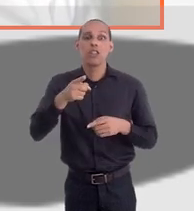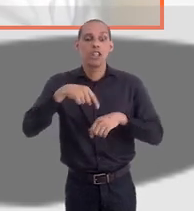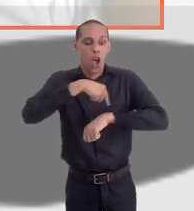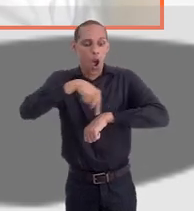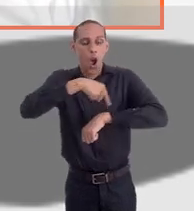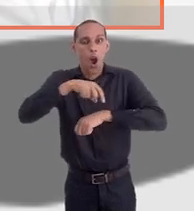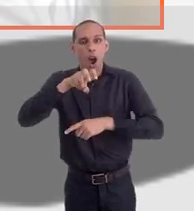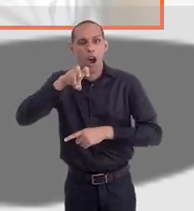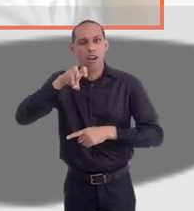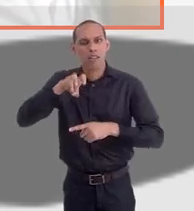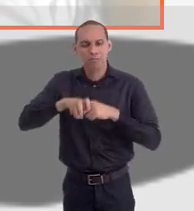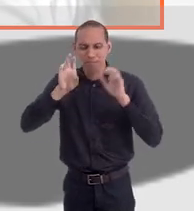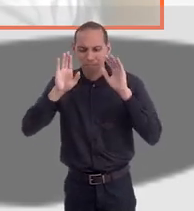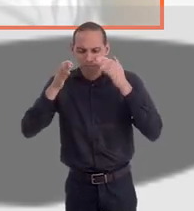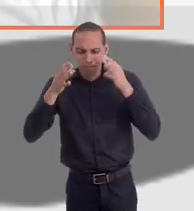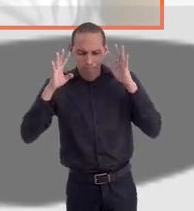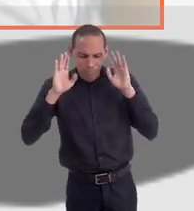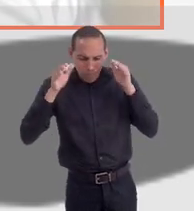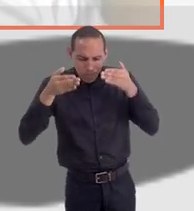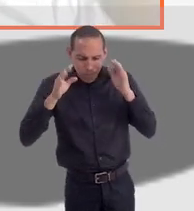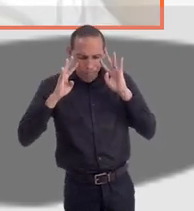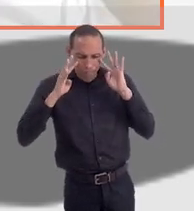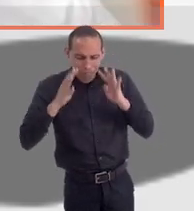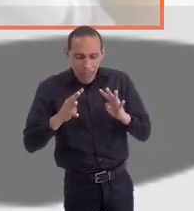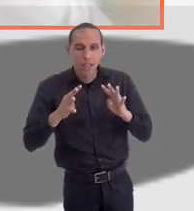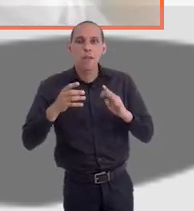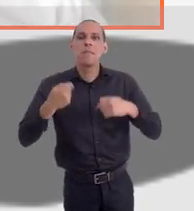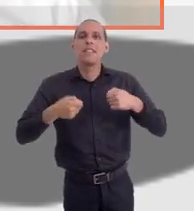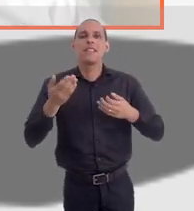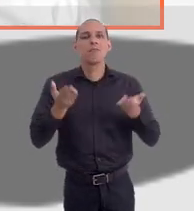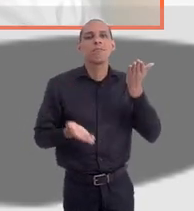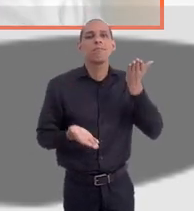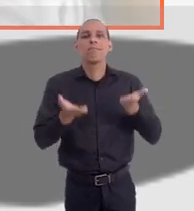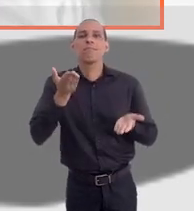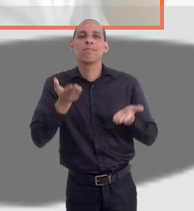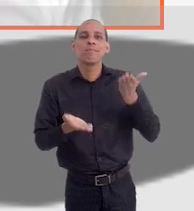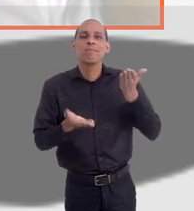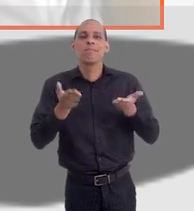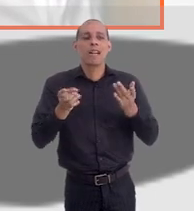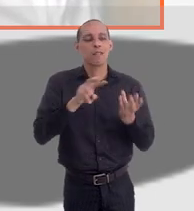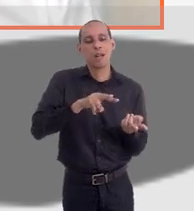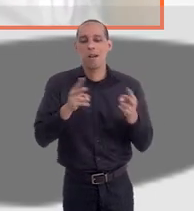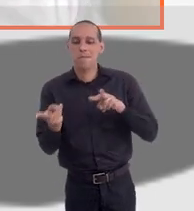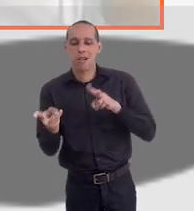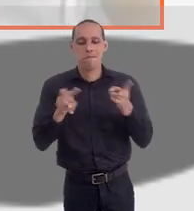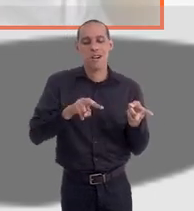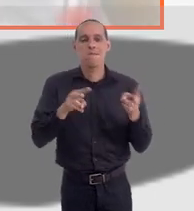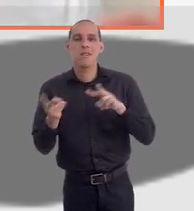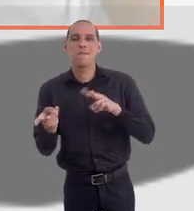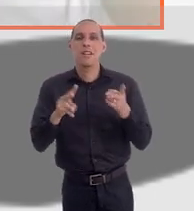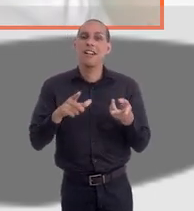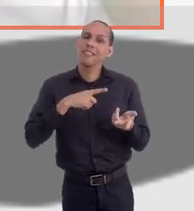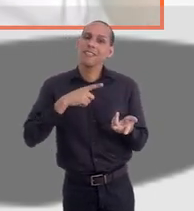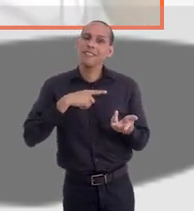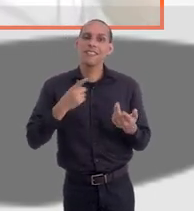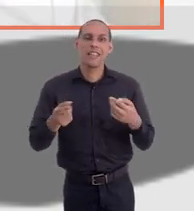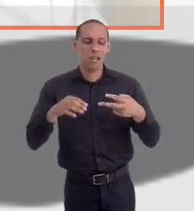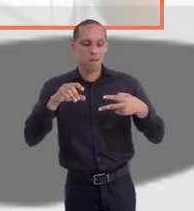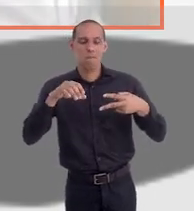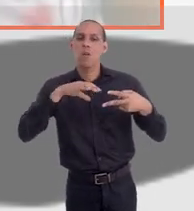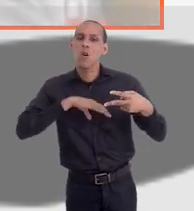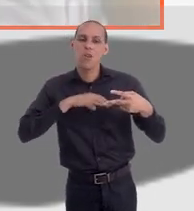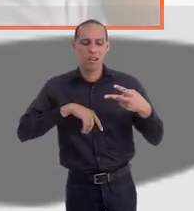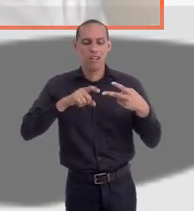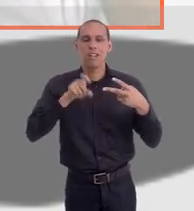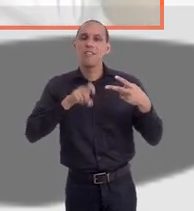muitas horas concentrado fazendo. Então, você precisa ter essa alternância de conteúdos. E dá para fazer, né? Você tem língua portuguesa, tem